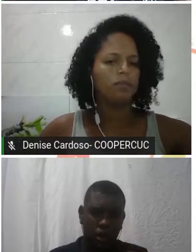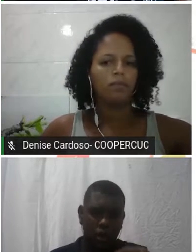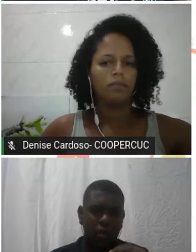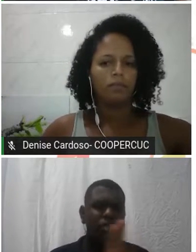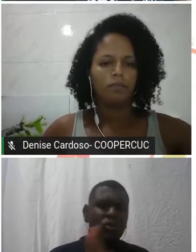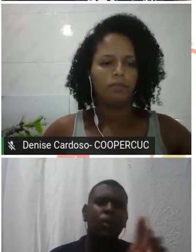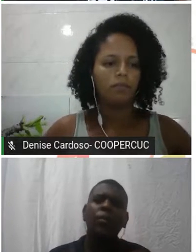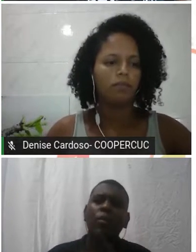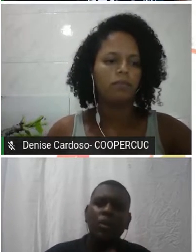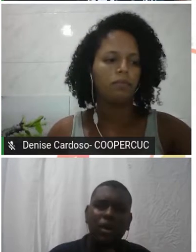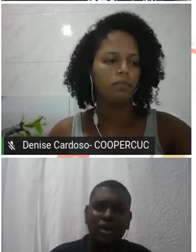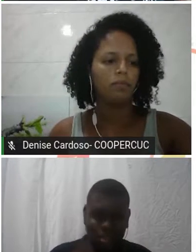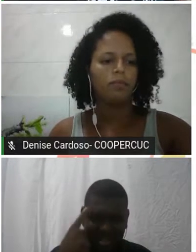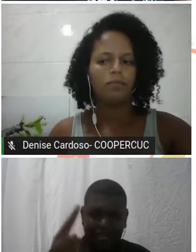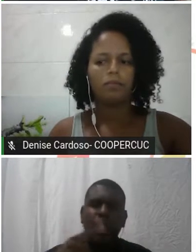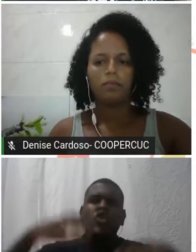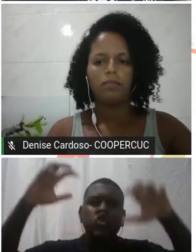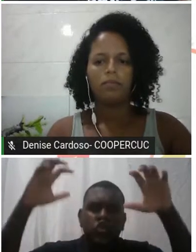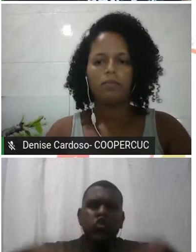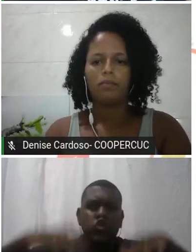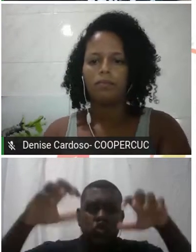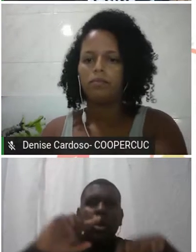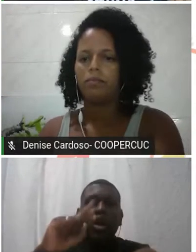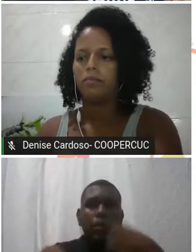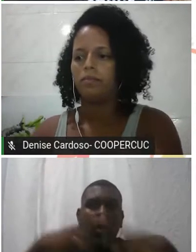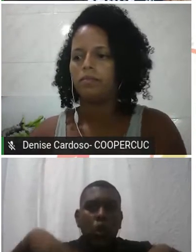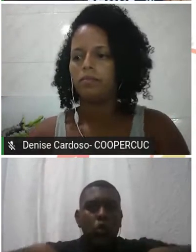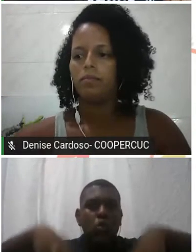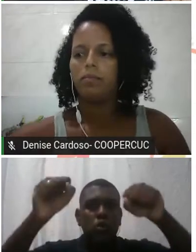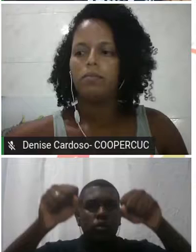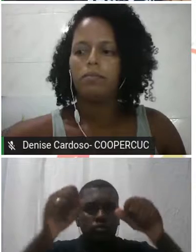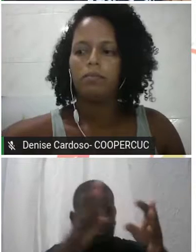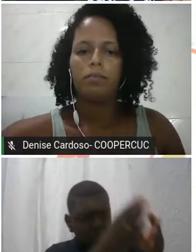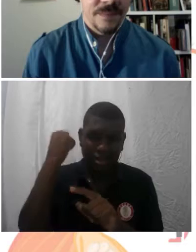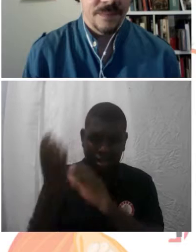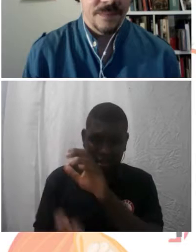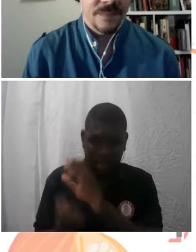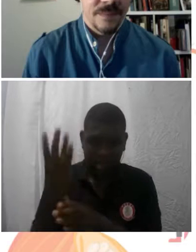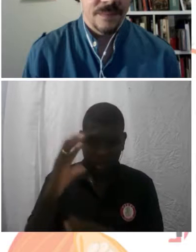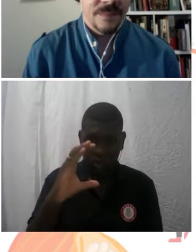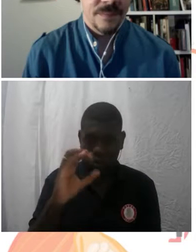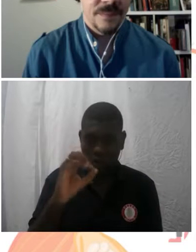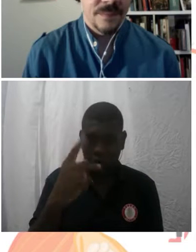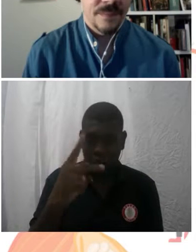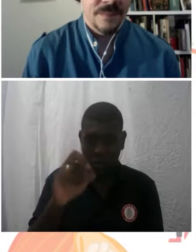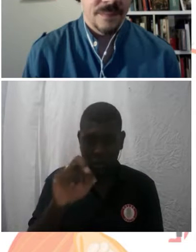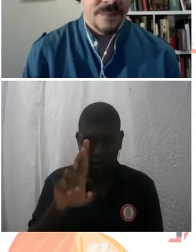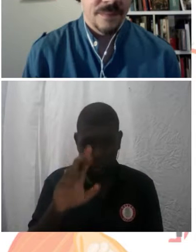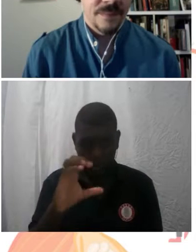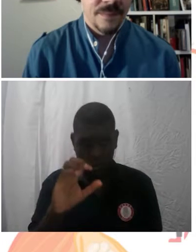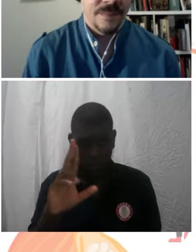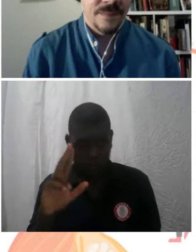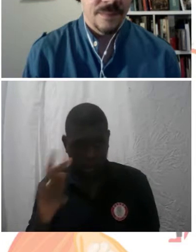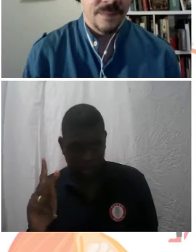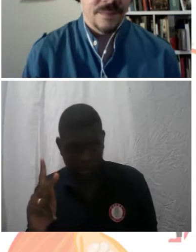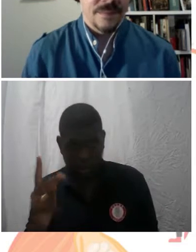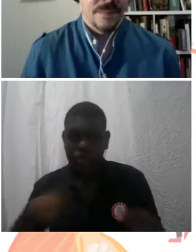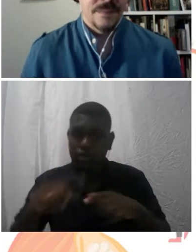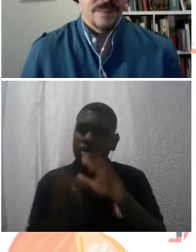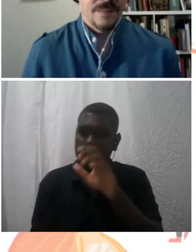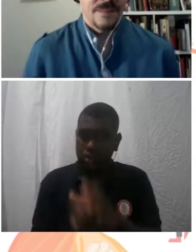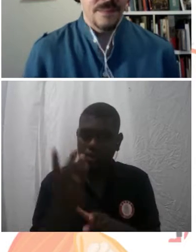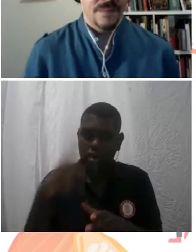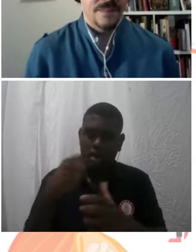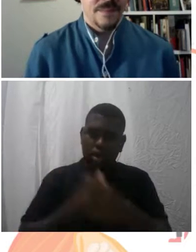na região, a vegetação perde suas folhas e os troncos claros ficam à mostra. Nós criamos a Coppercook em 2004, mas